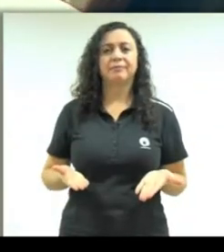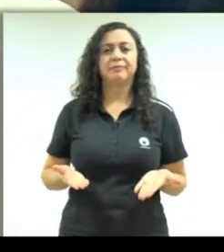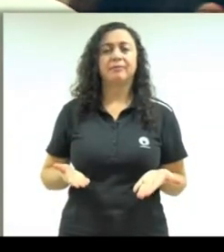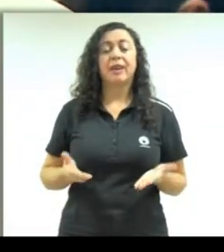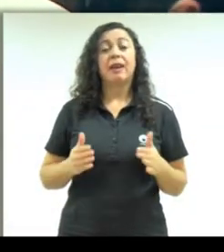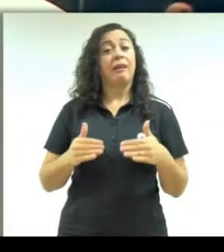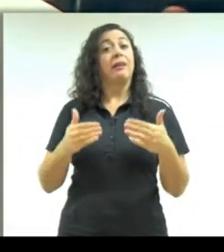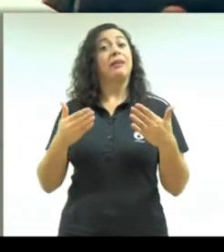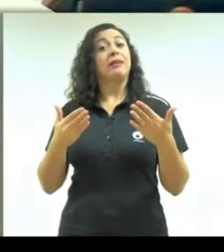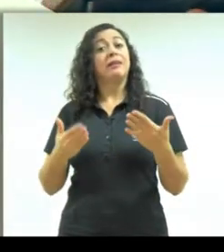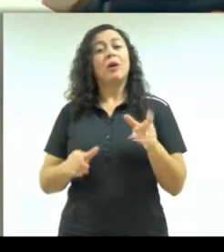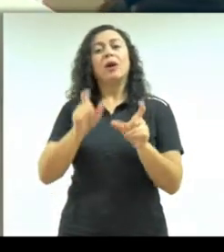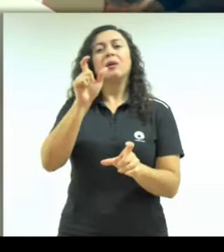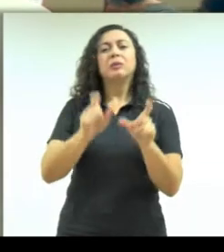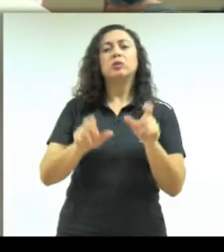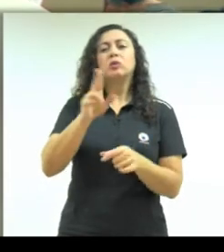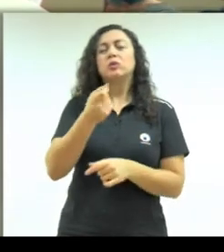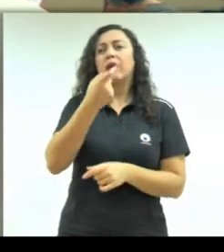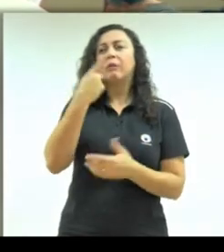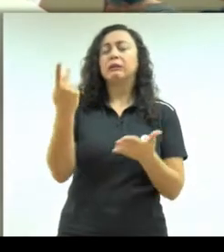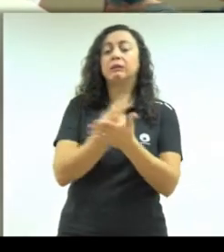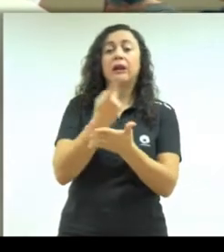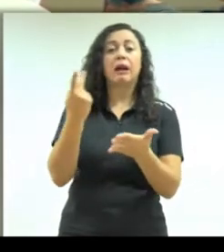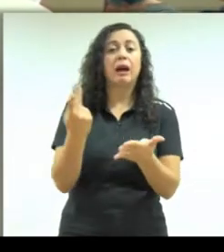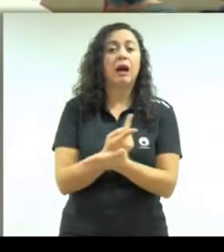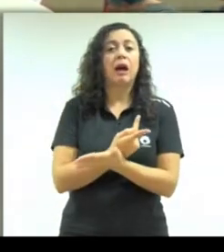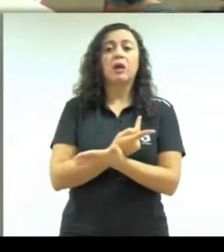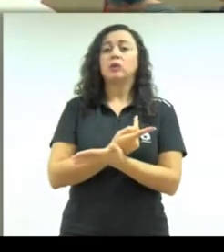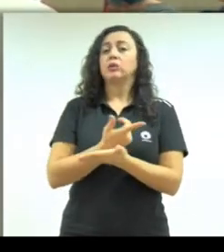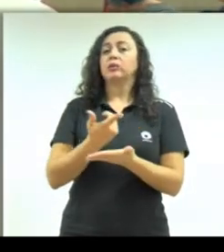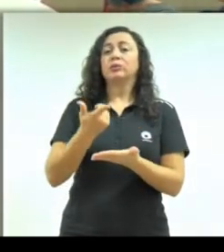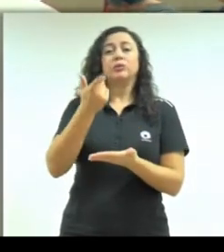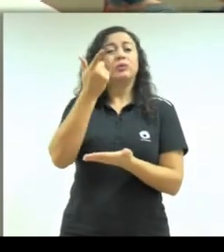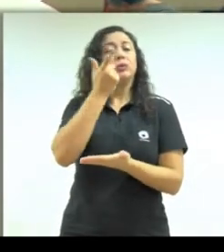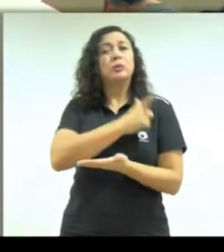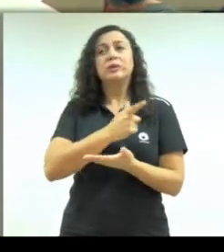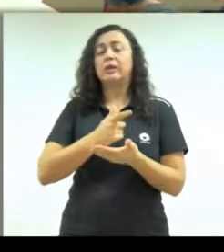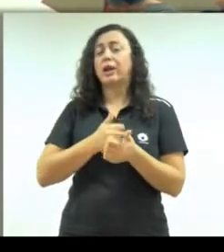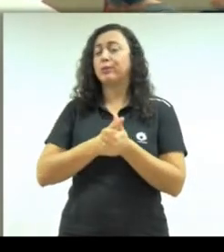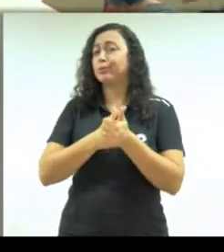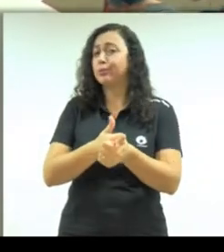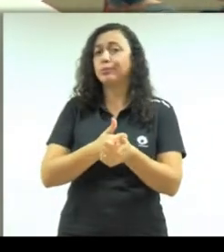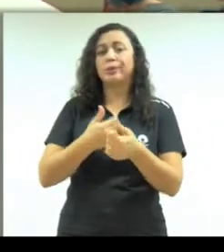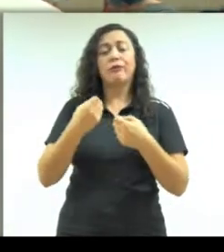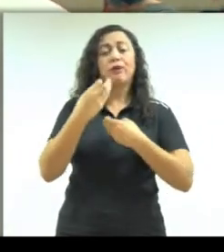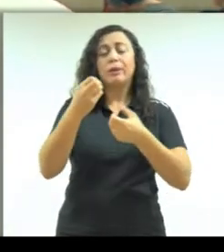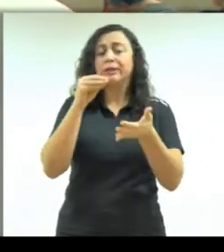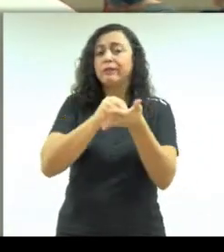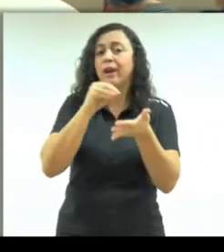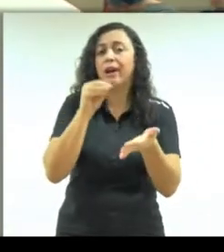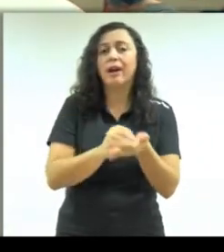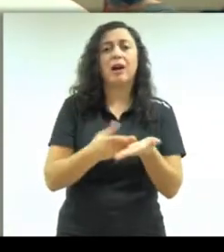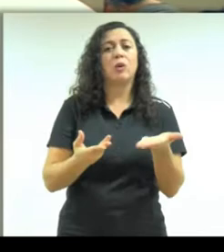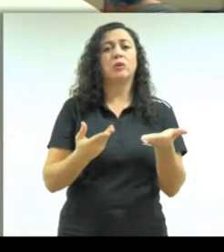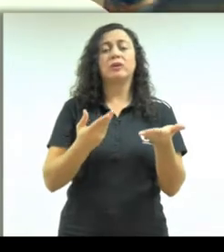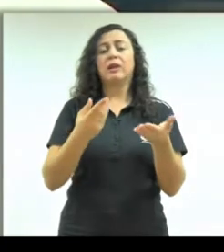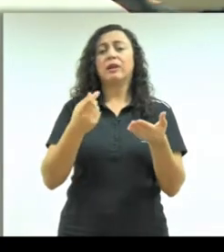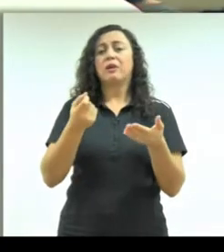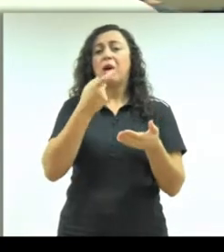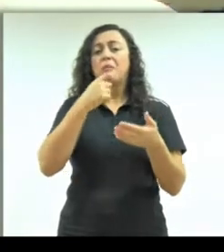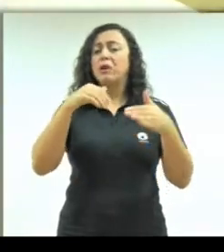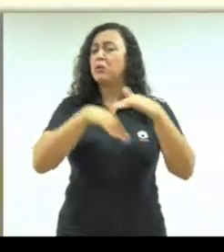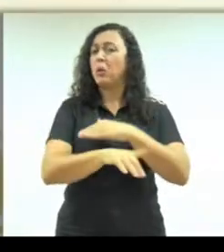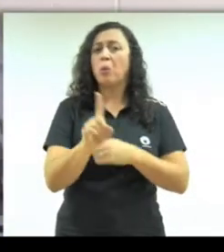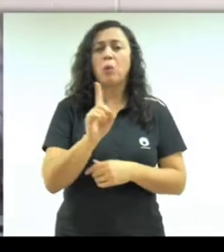Então, eles acabam tomando errado, não tendo adesão, não tem informação, não guarda direito a